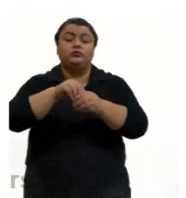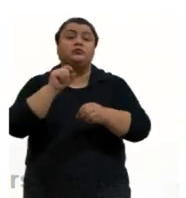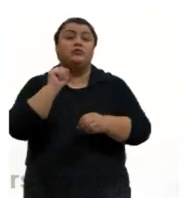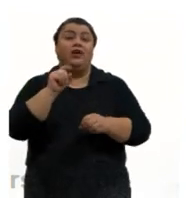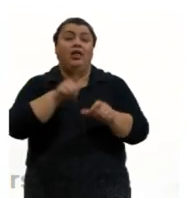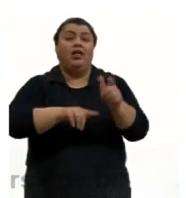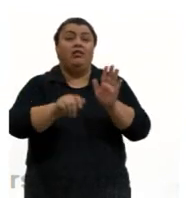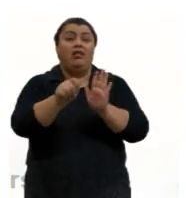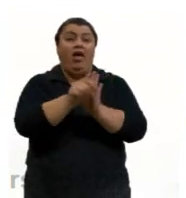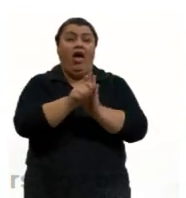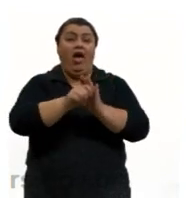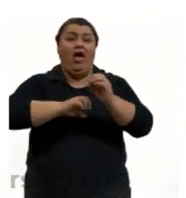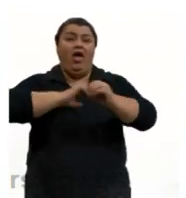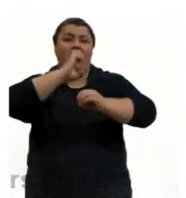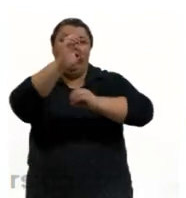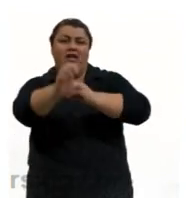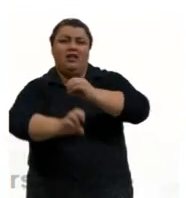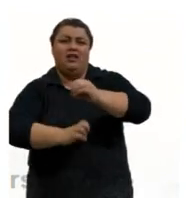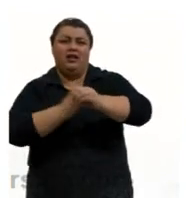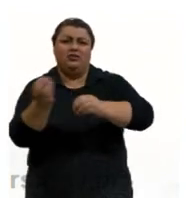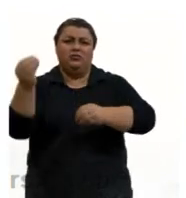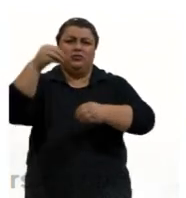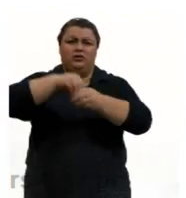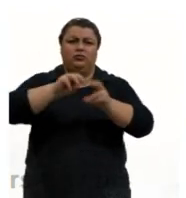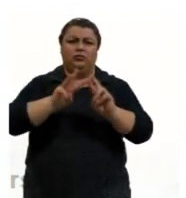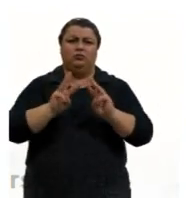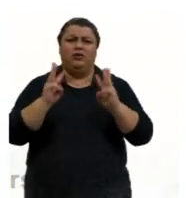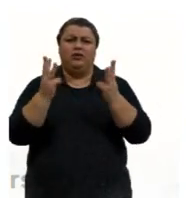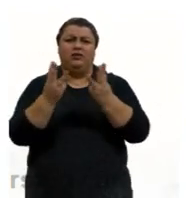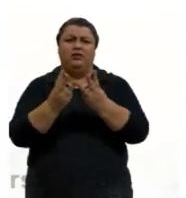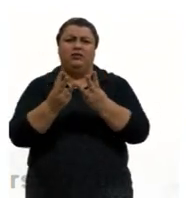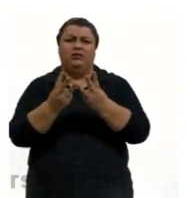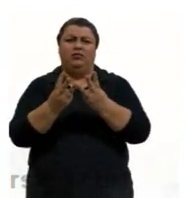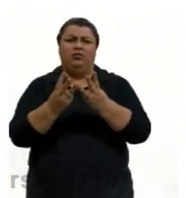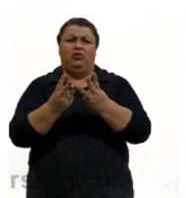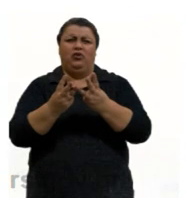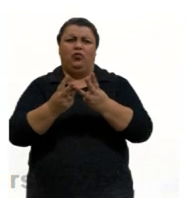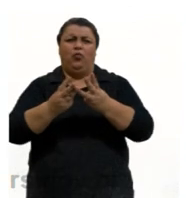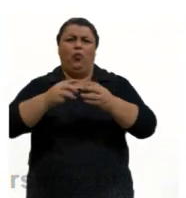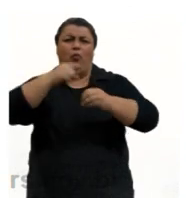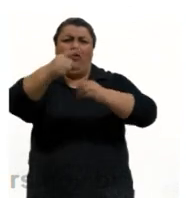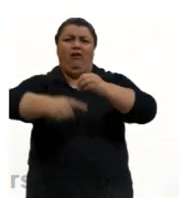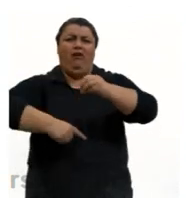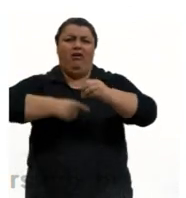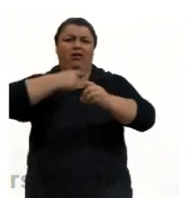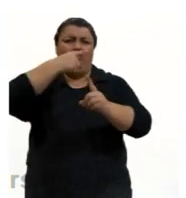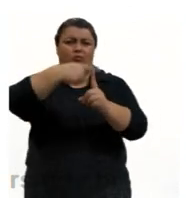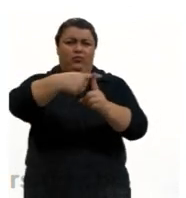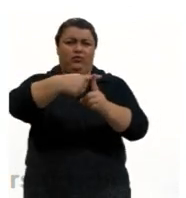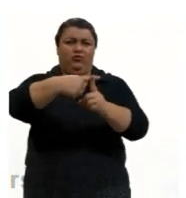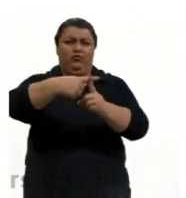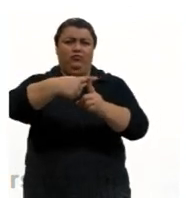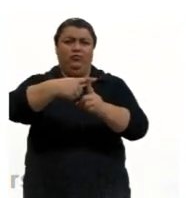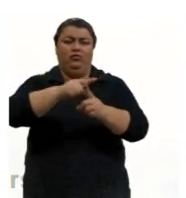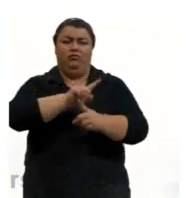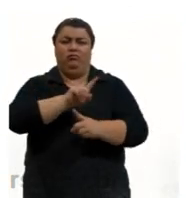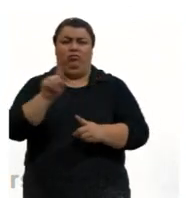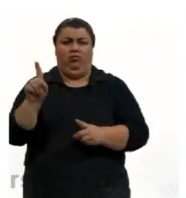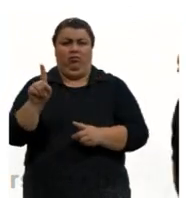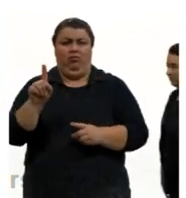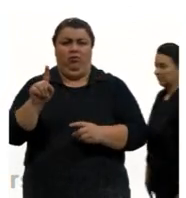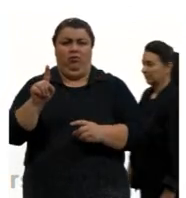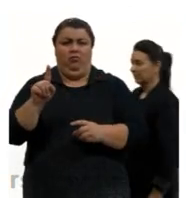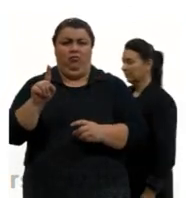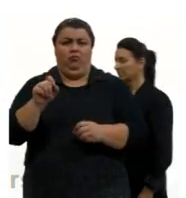mergulhados numa massa homogênea de carga positiva? Não, né? O elétrons mergulhado